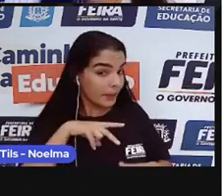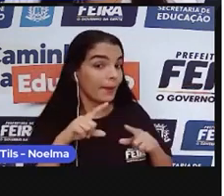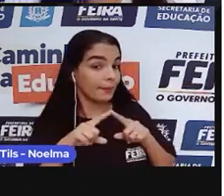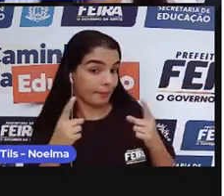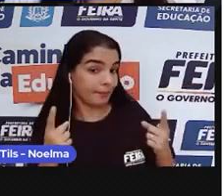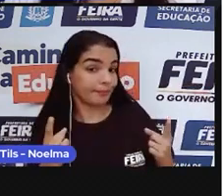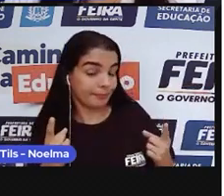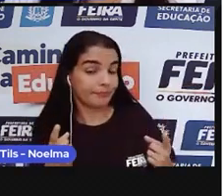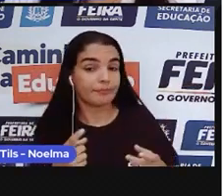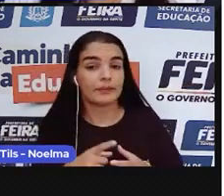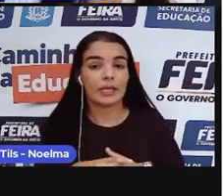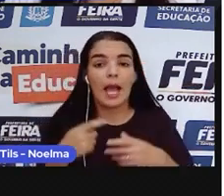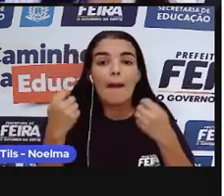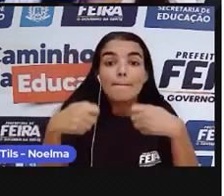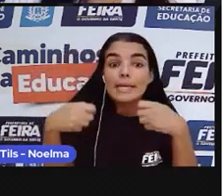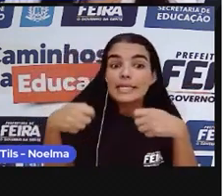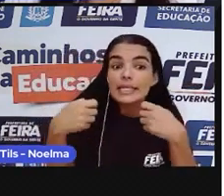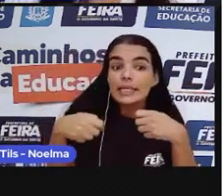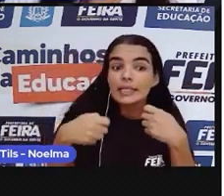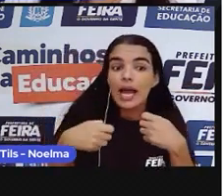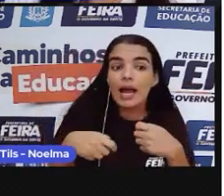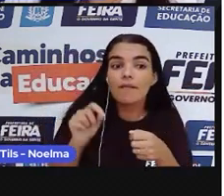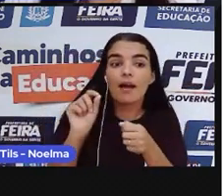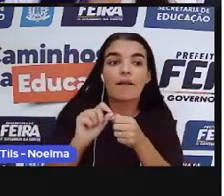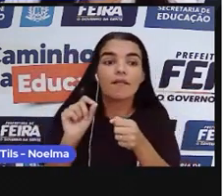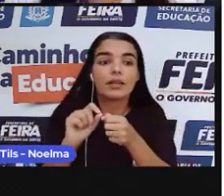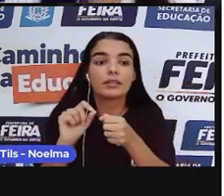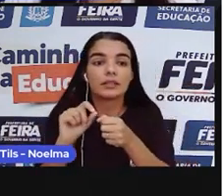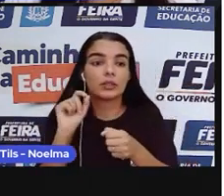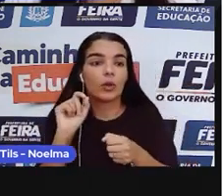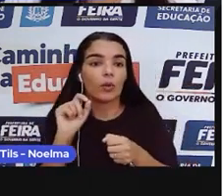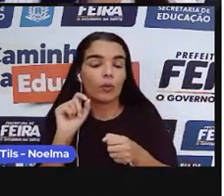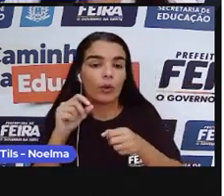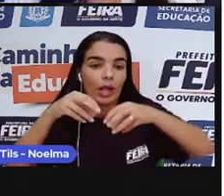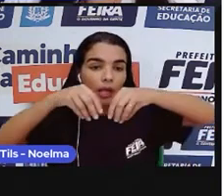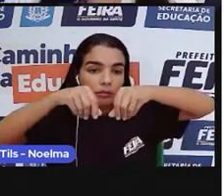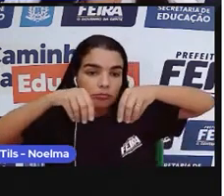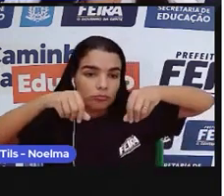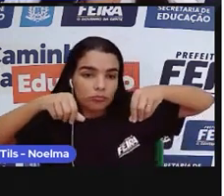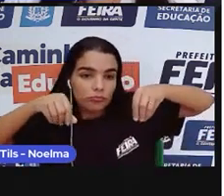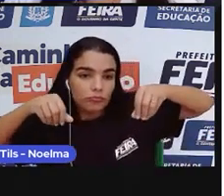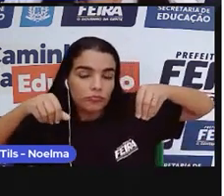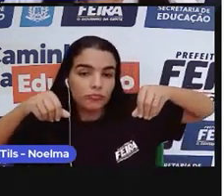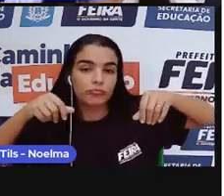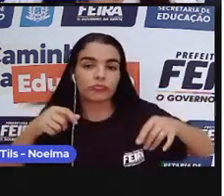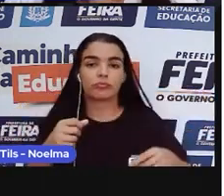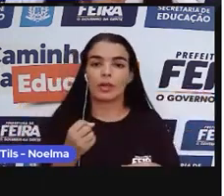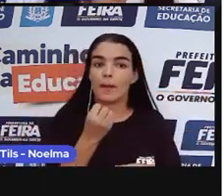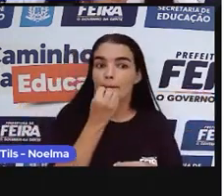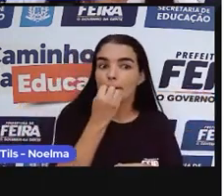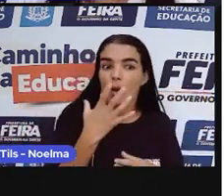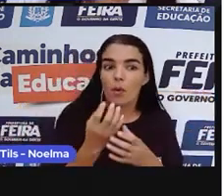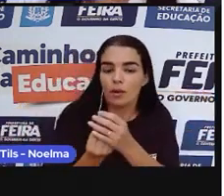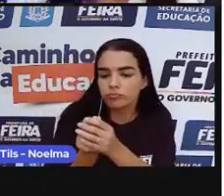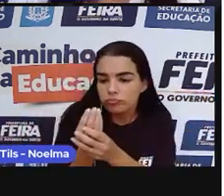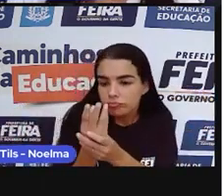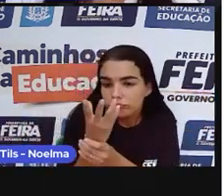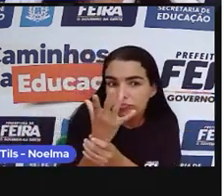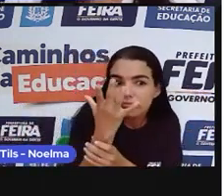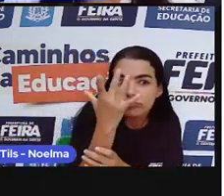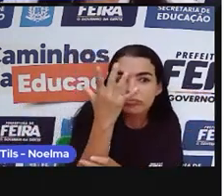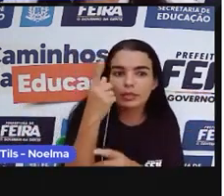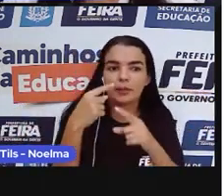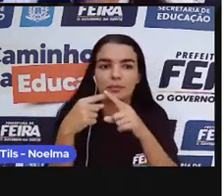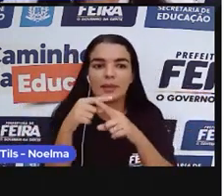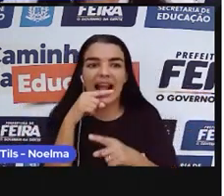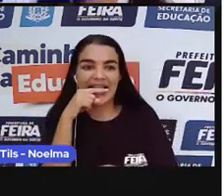Essa necessidade que eles tinham, né? A existência de um solo propício para o cultivo da cana-de-açúcar, a terra era boa para